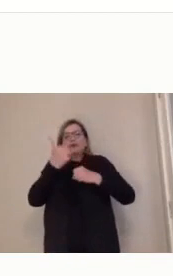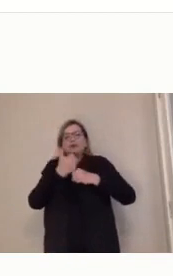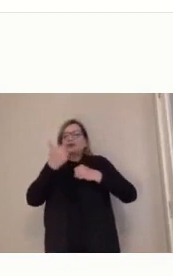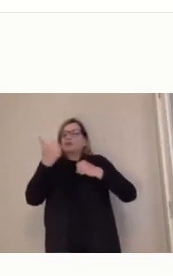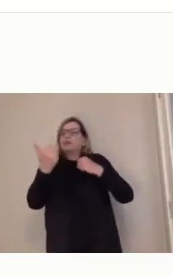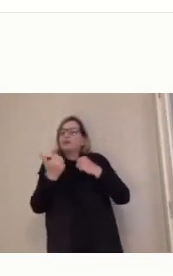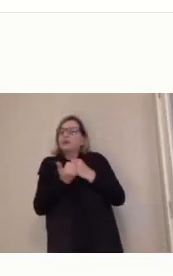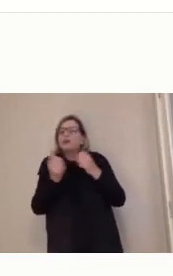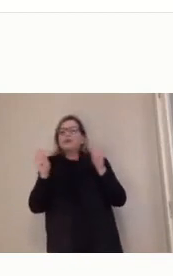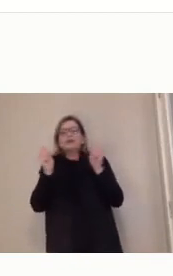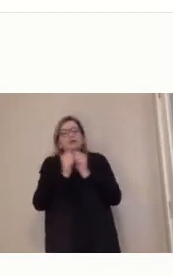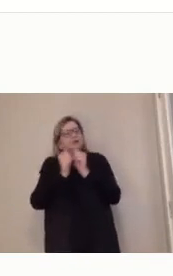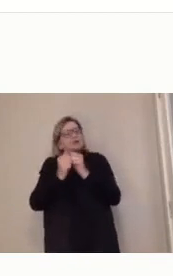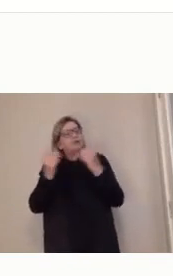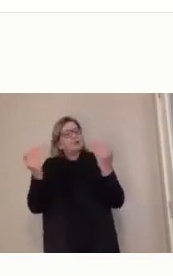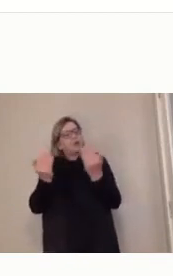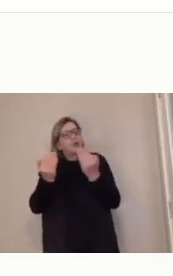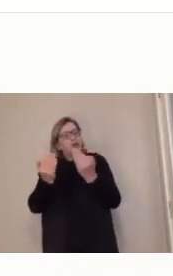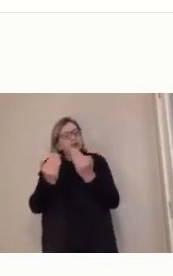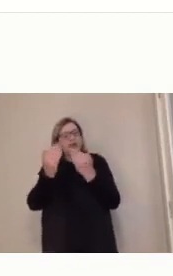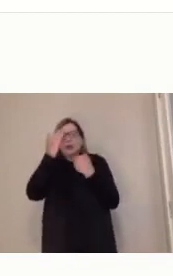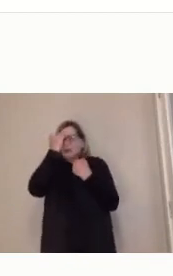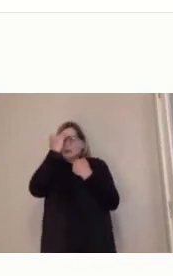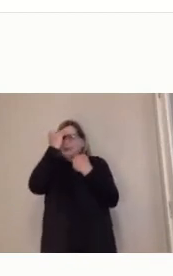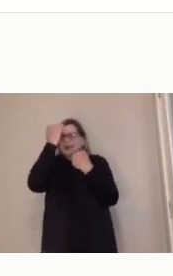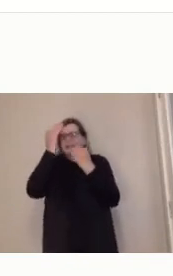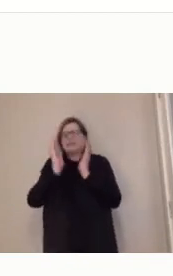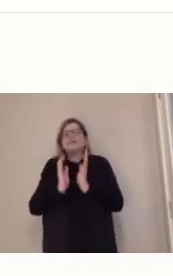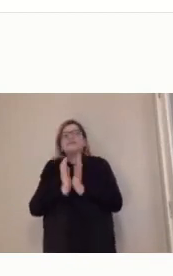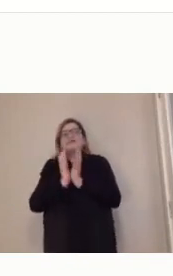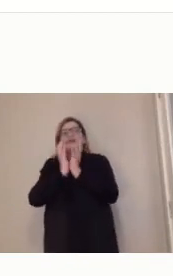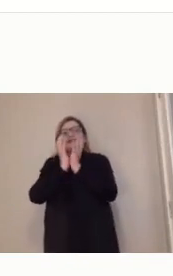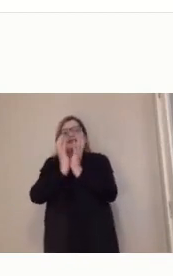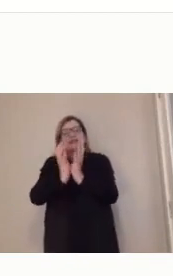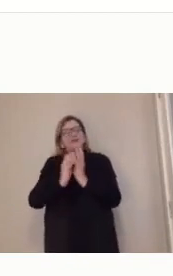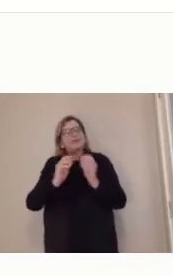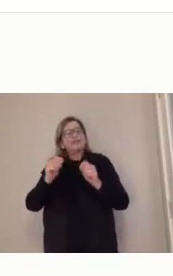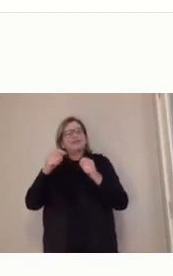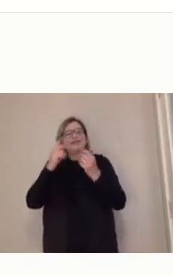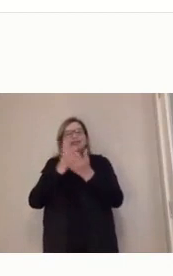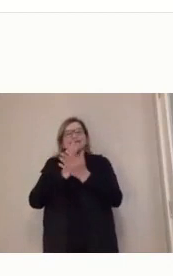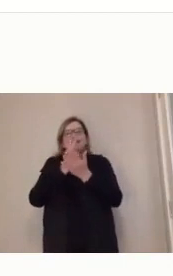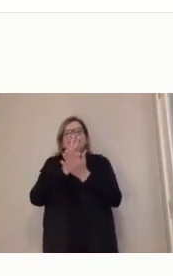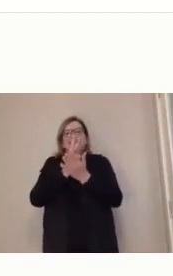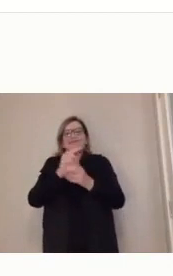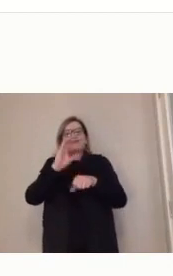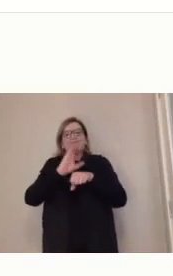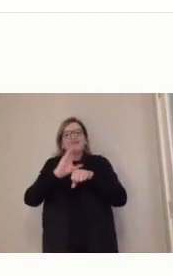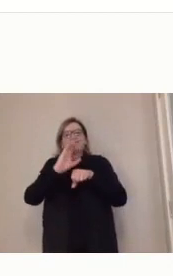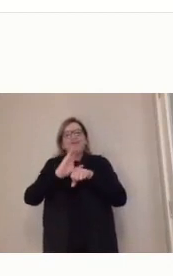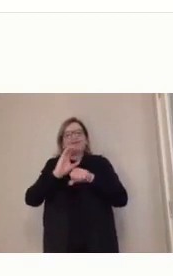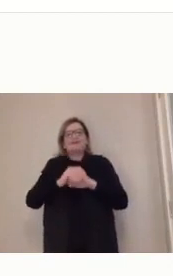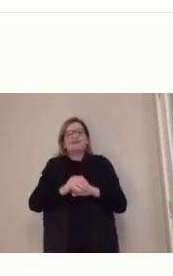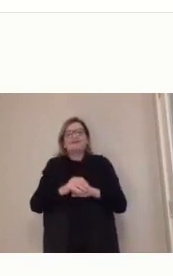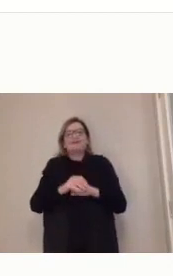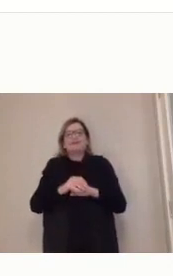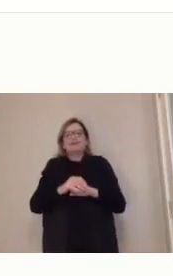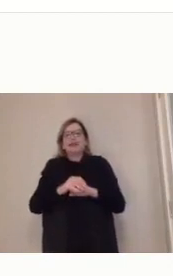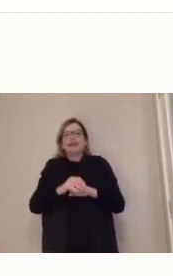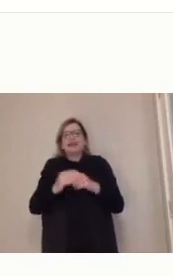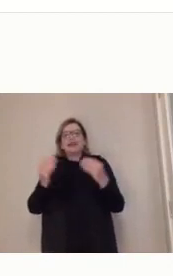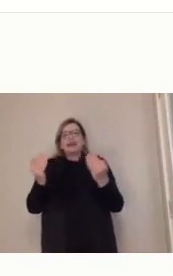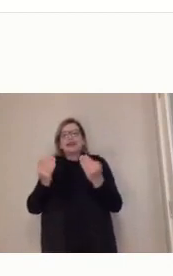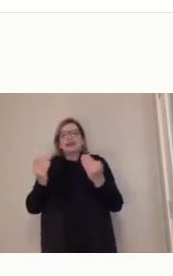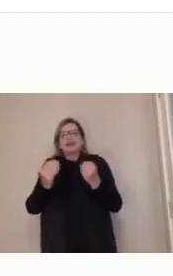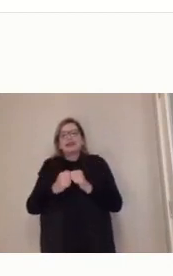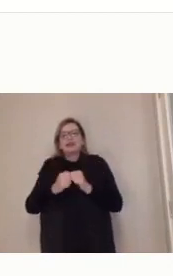muito obrigado a vocês pela participação e por toda a dedicação neste curso. Então, vamos lá, né? A educação